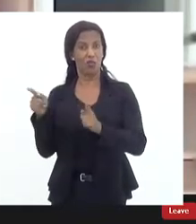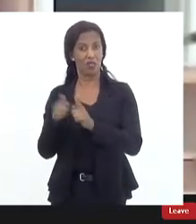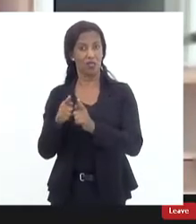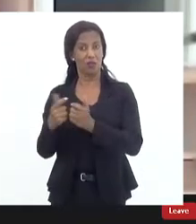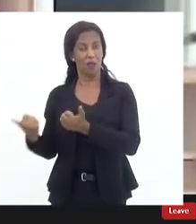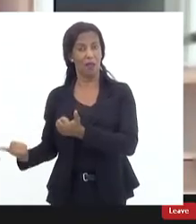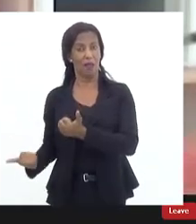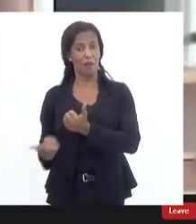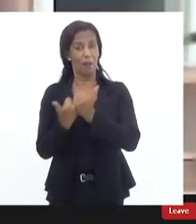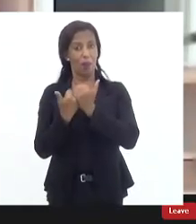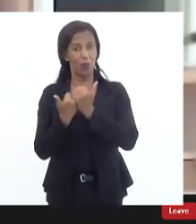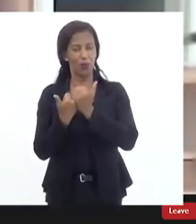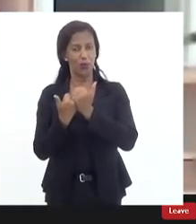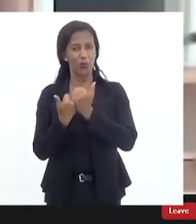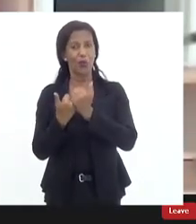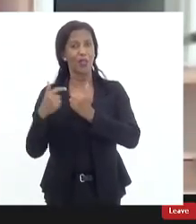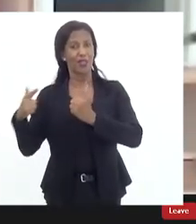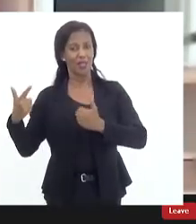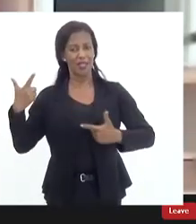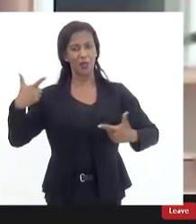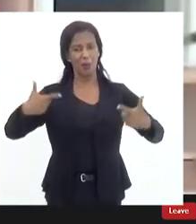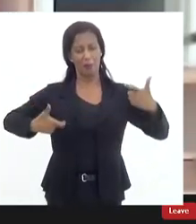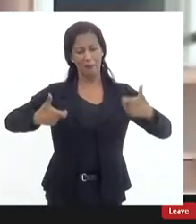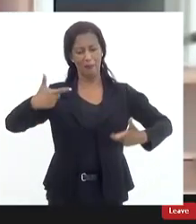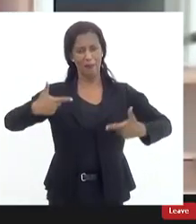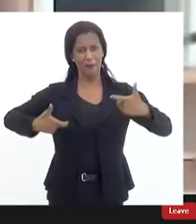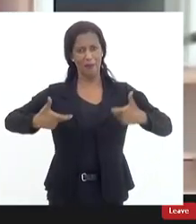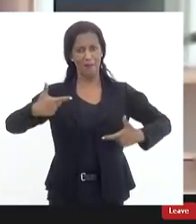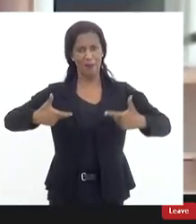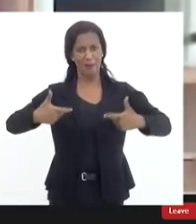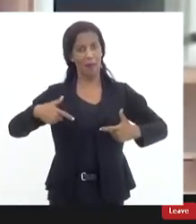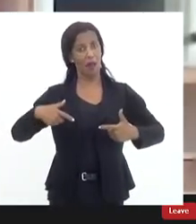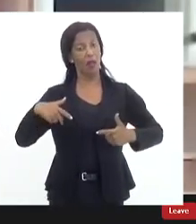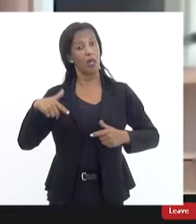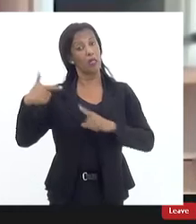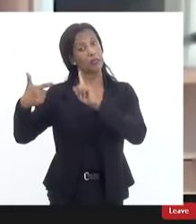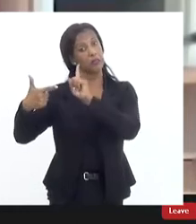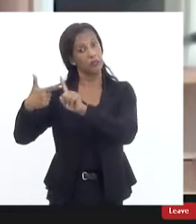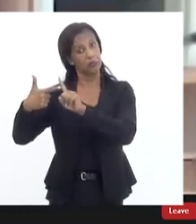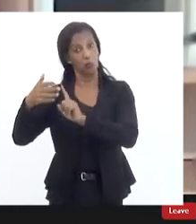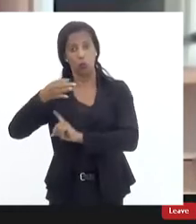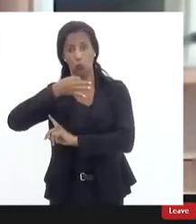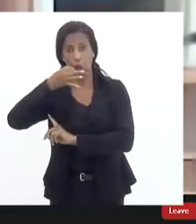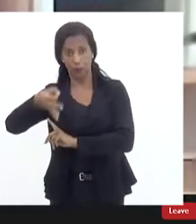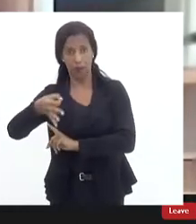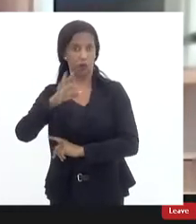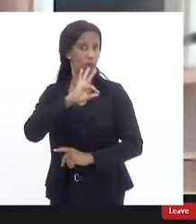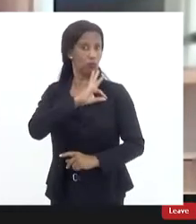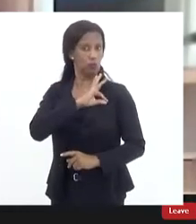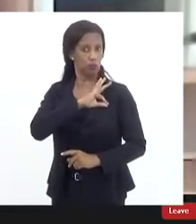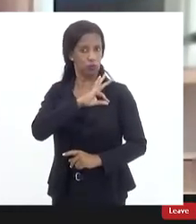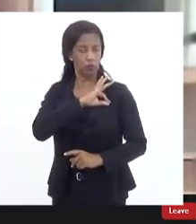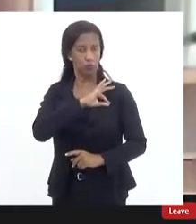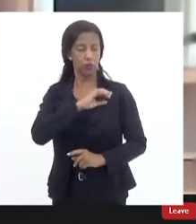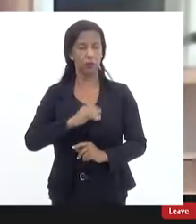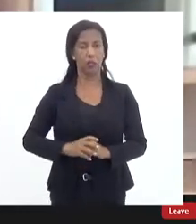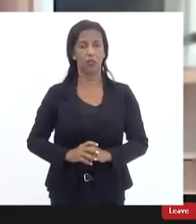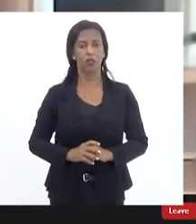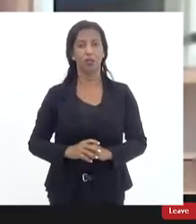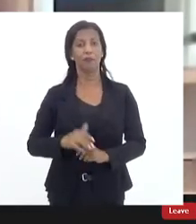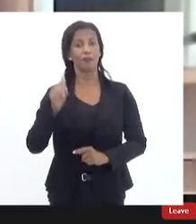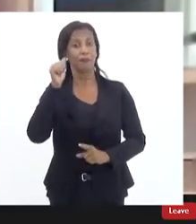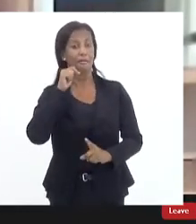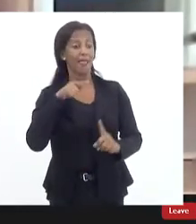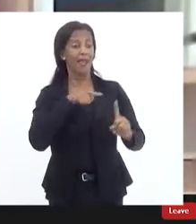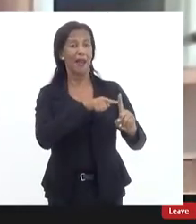apoio externo e durante esse confronto segundo o relato das forças policiais a Kathleen